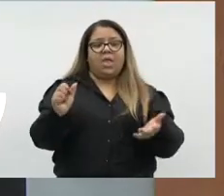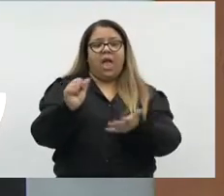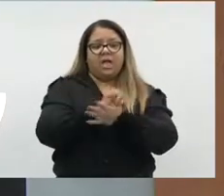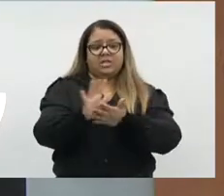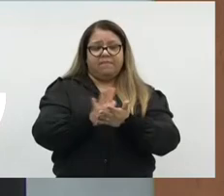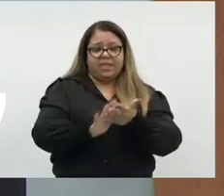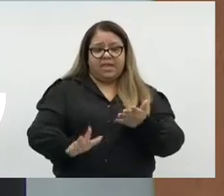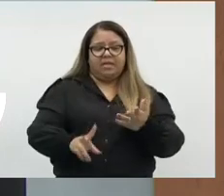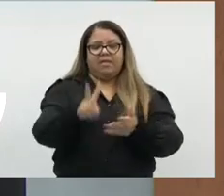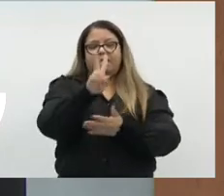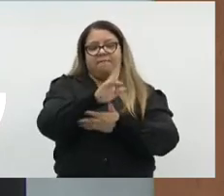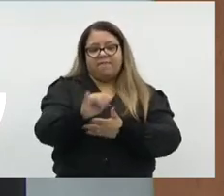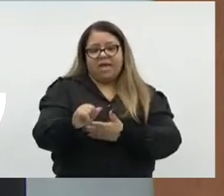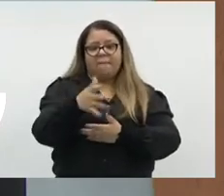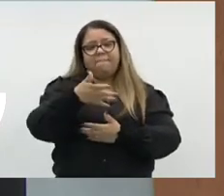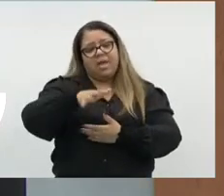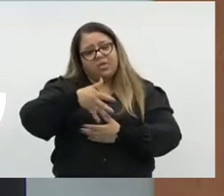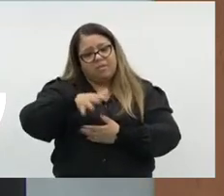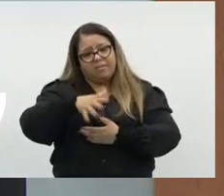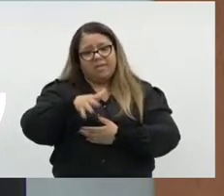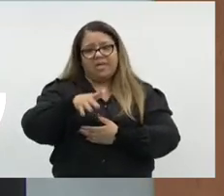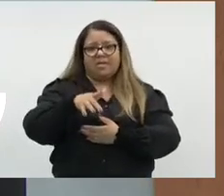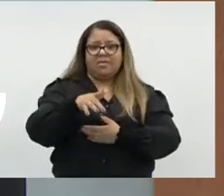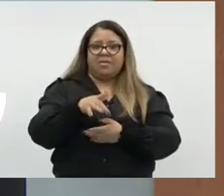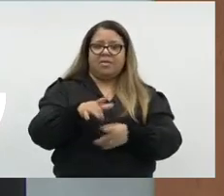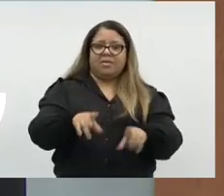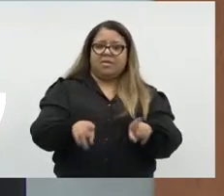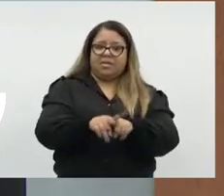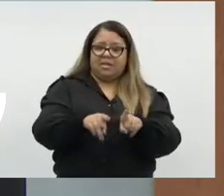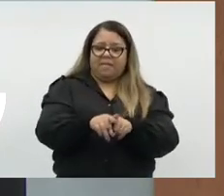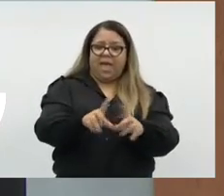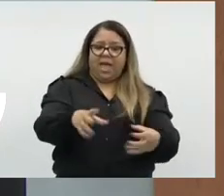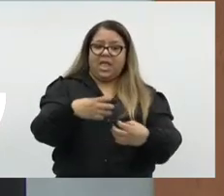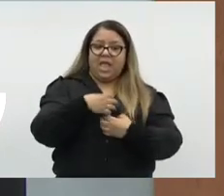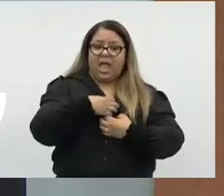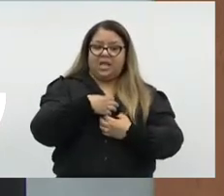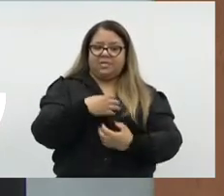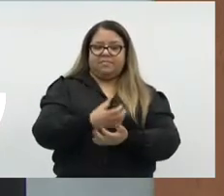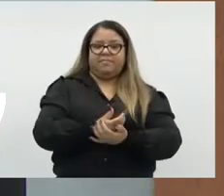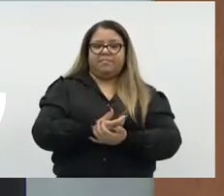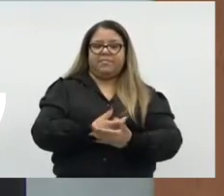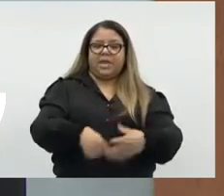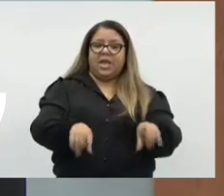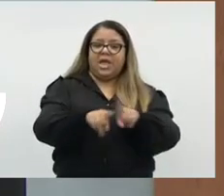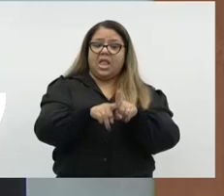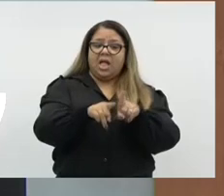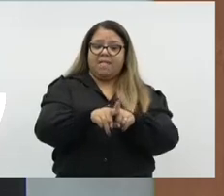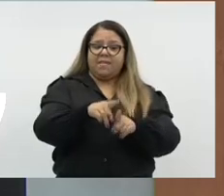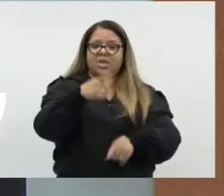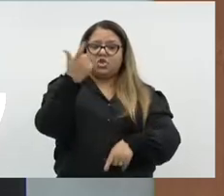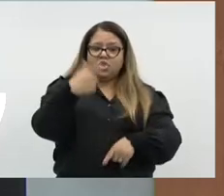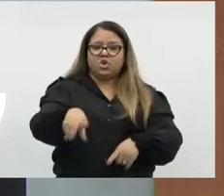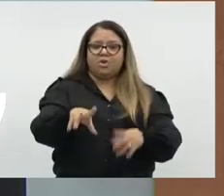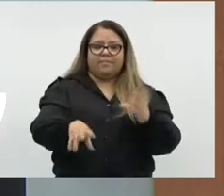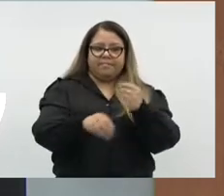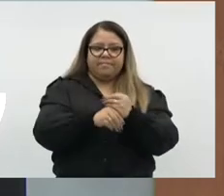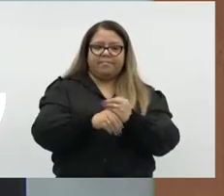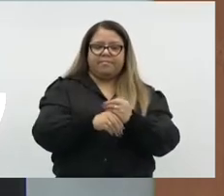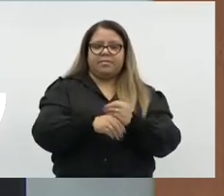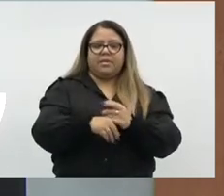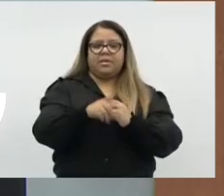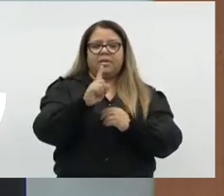produza médio e alto grau de impacto ambiental e acrescenta um inciso novo